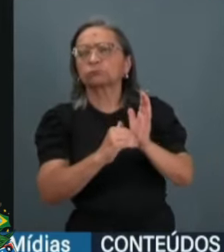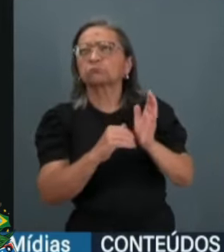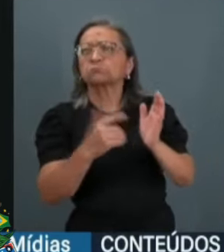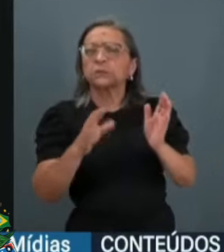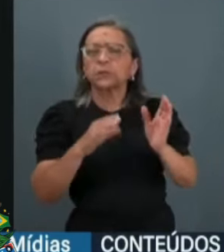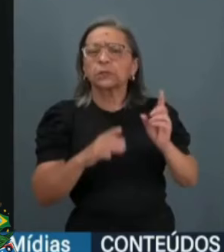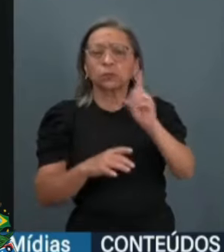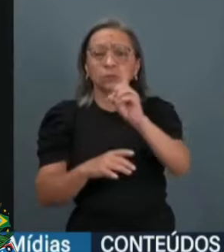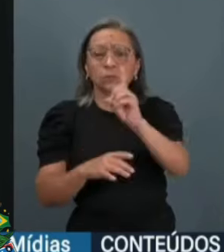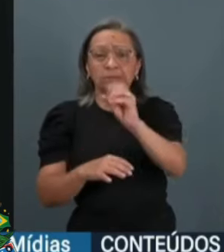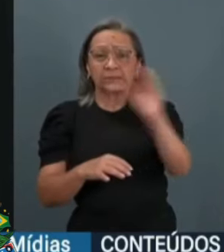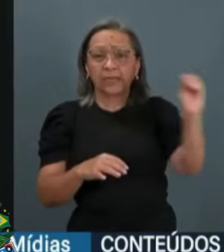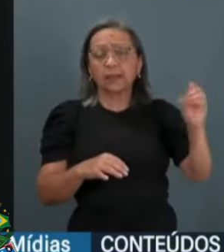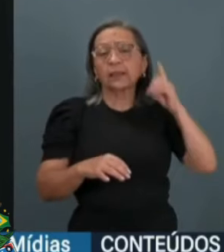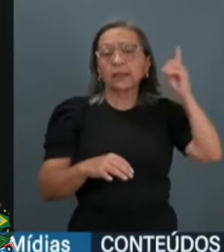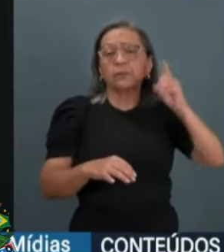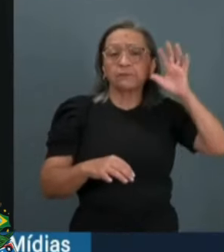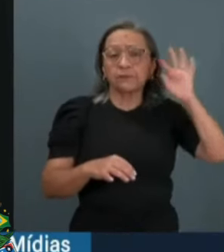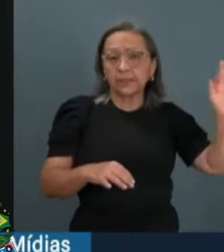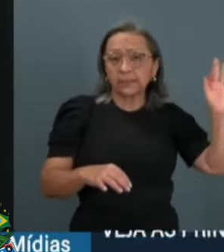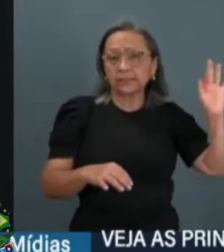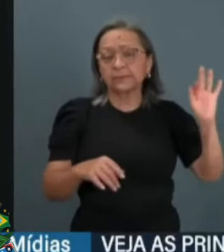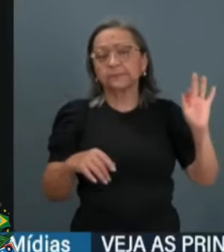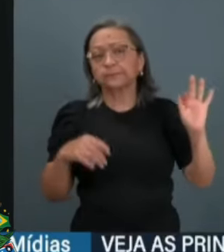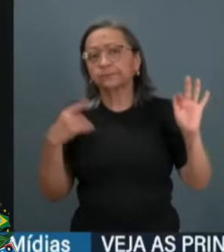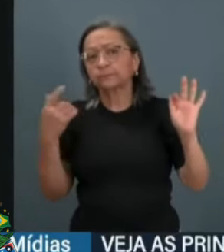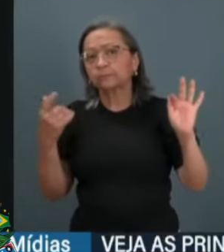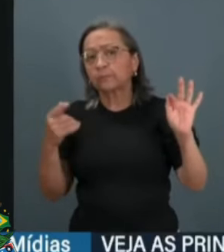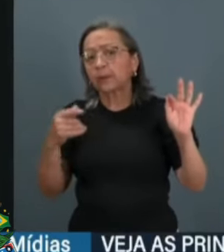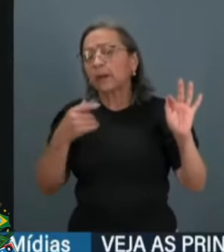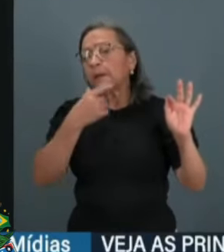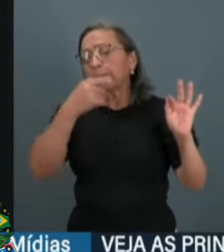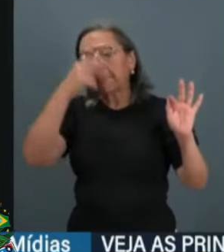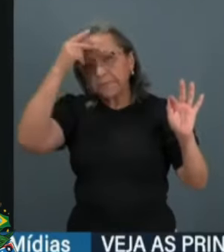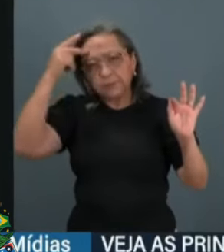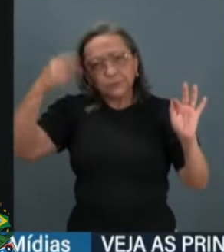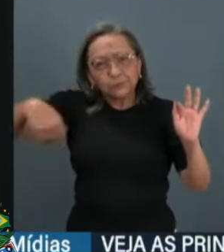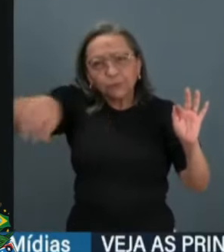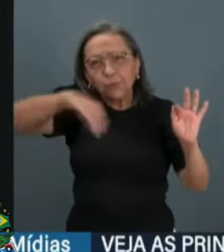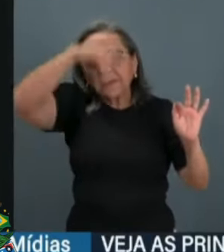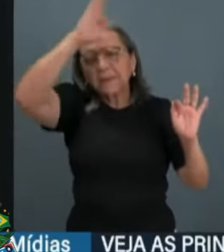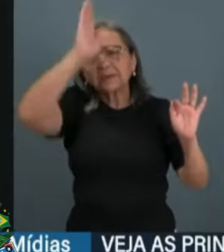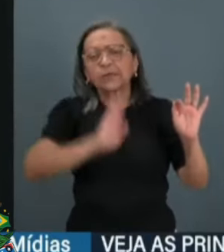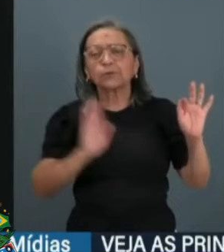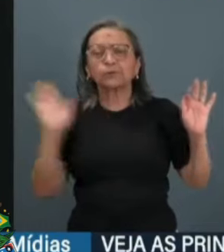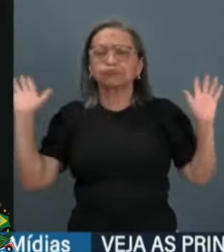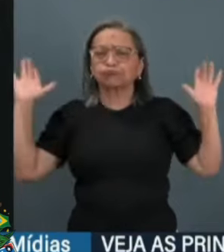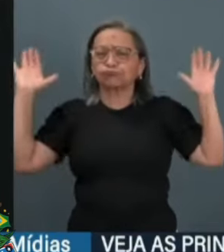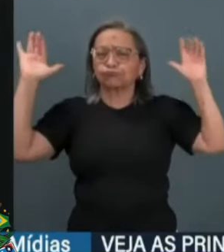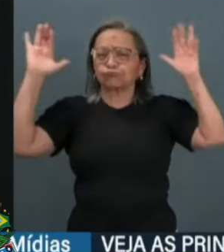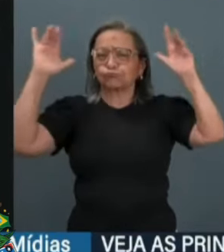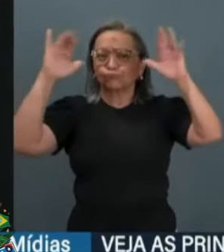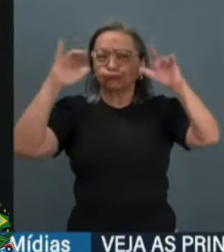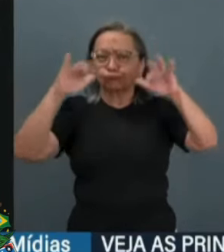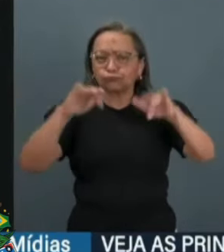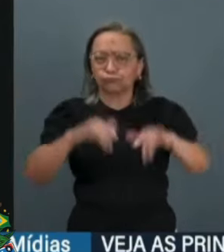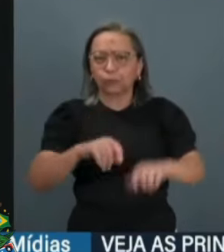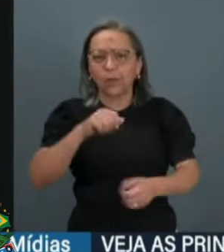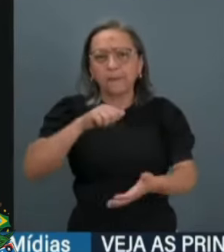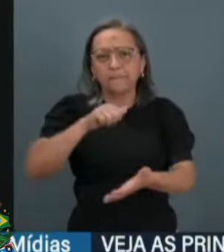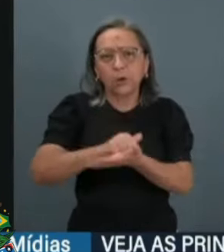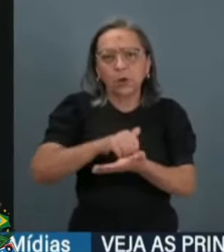100 deputados federais brasileiros que vieram aqui protocolar